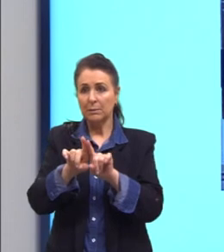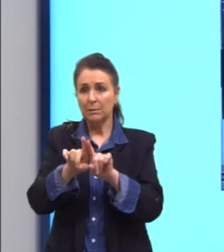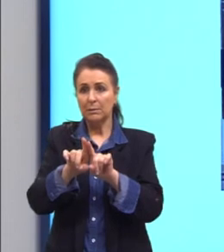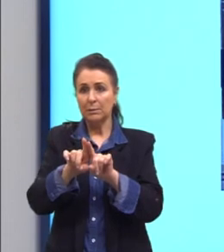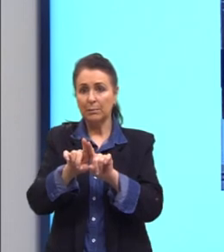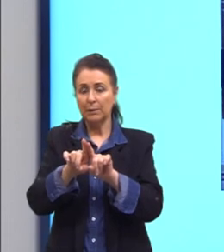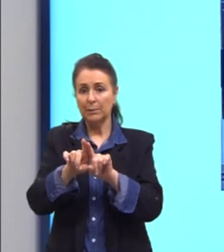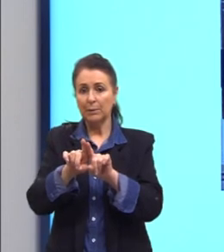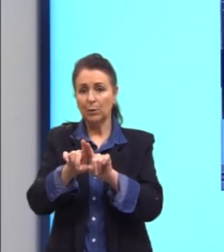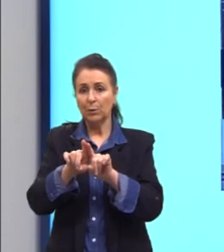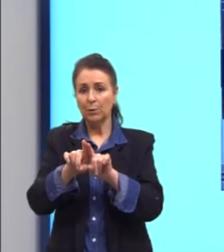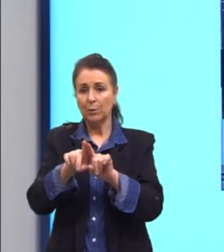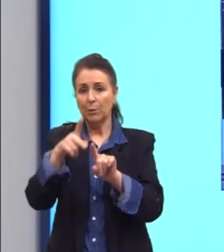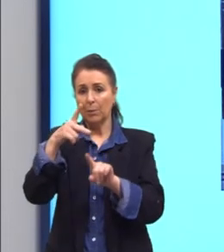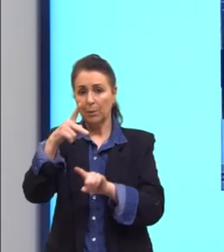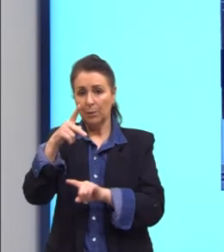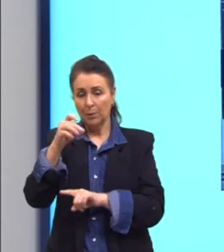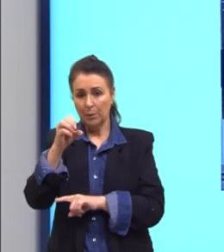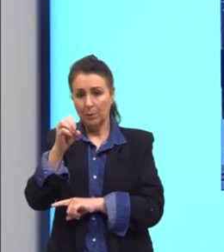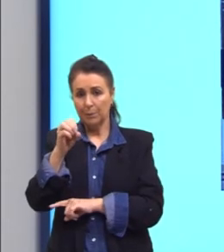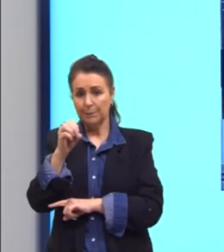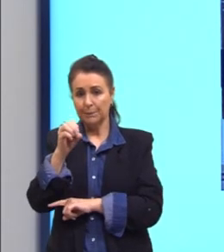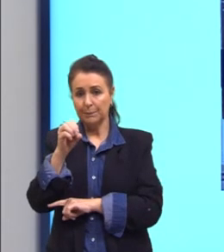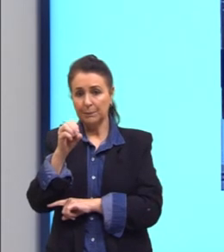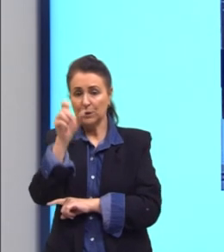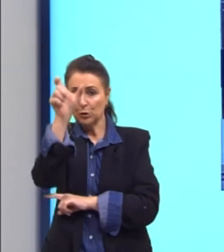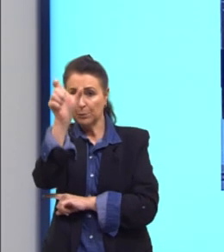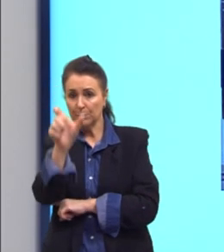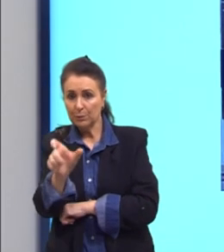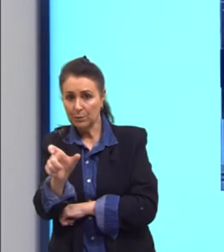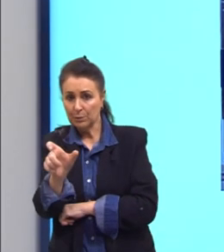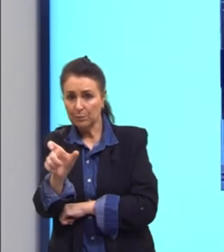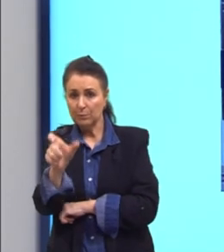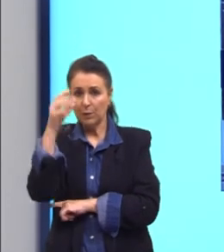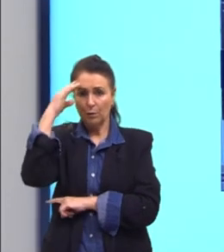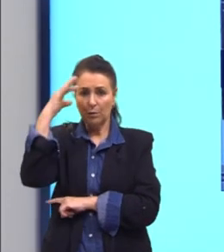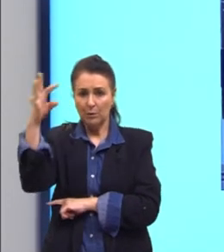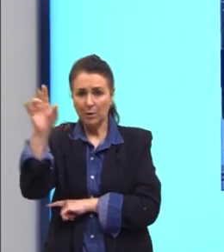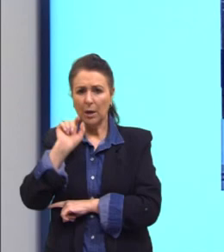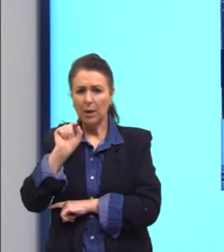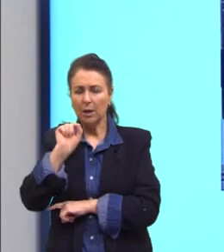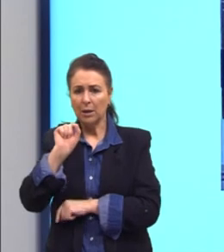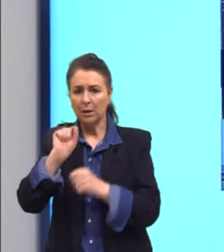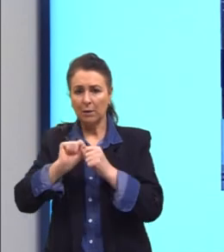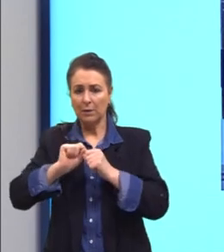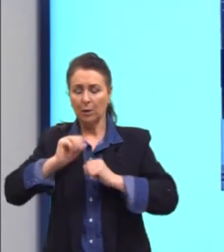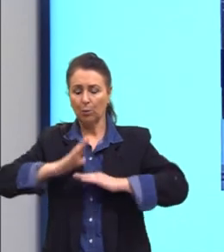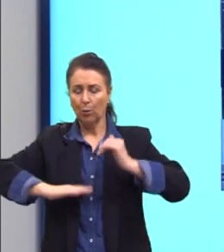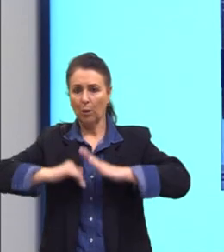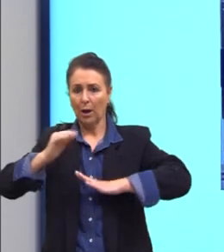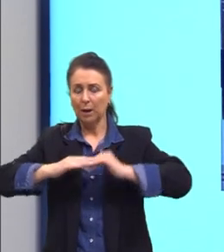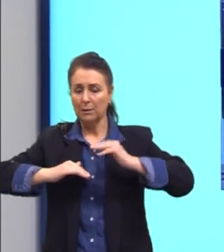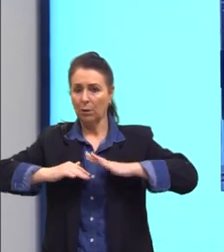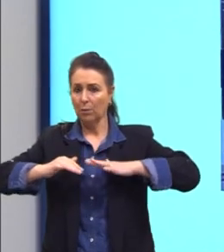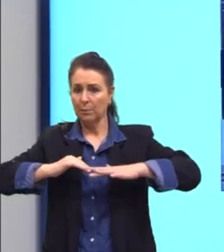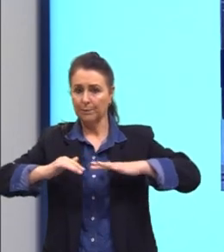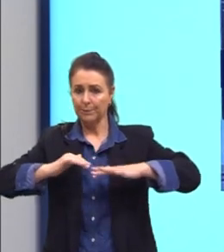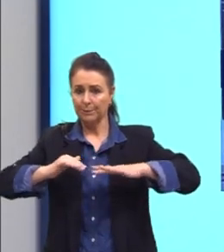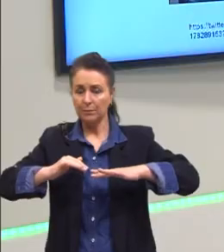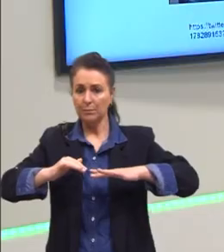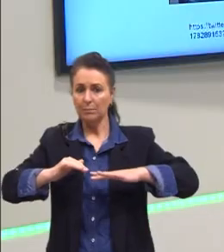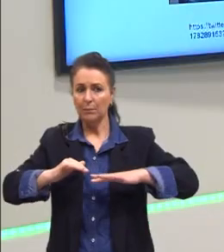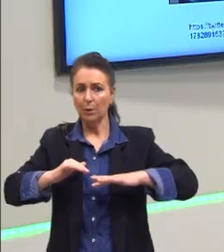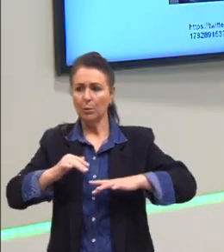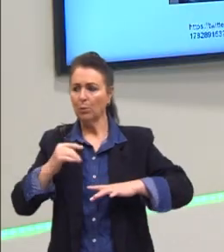E o people, que é pessoas. Então, eu posso imaginar quem eu quiser realizando essa ação. Não necessariamente tenha